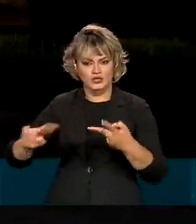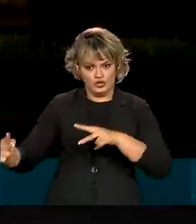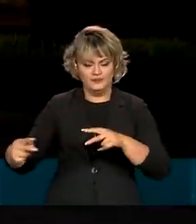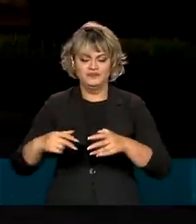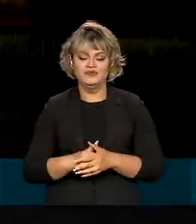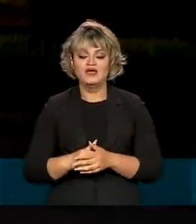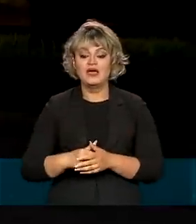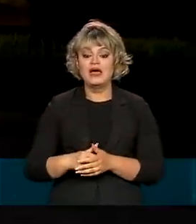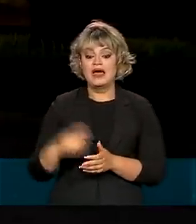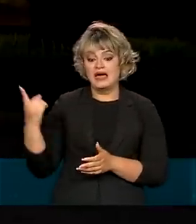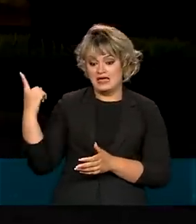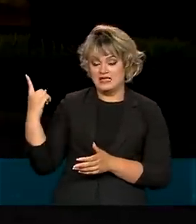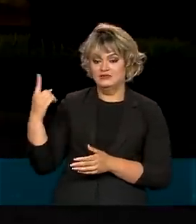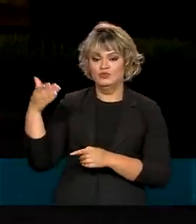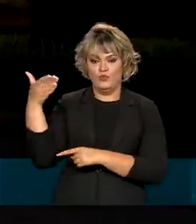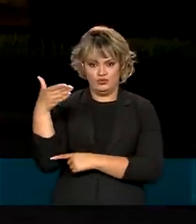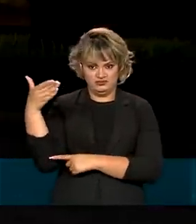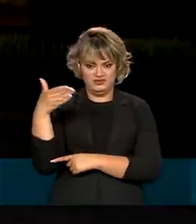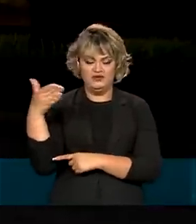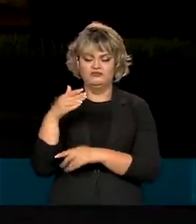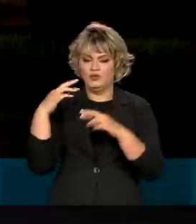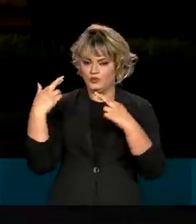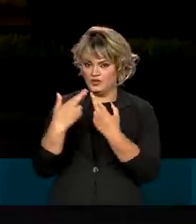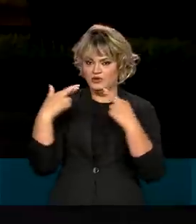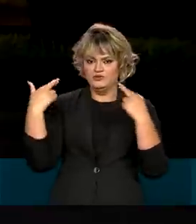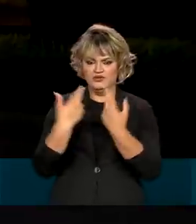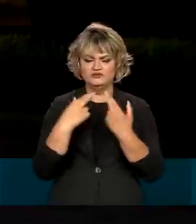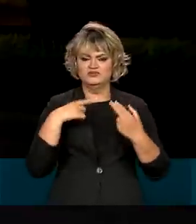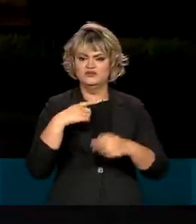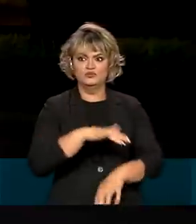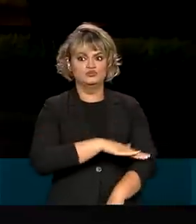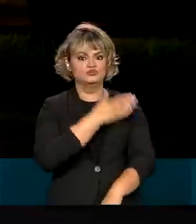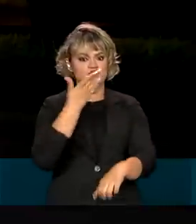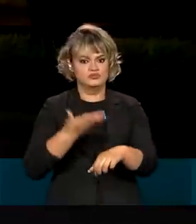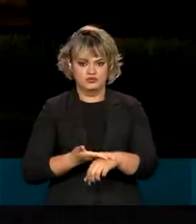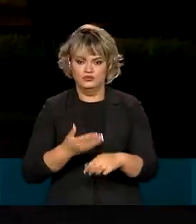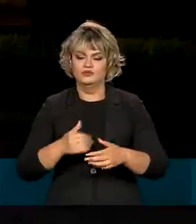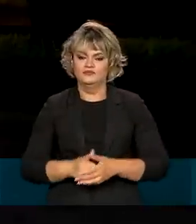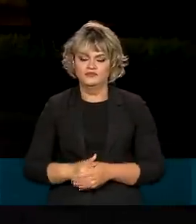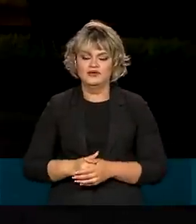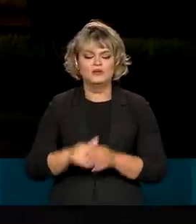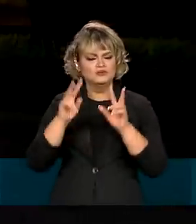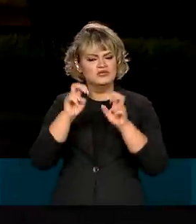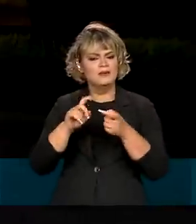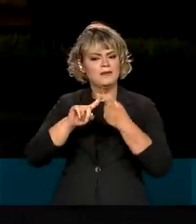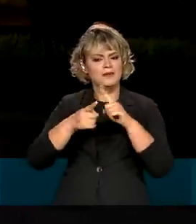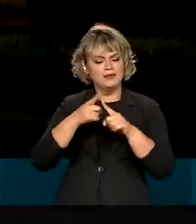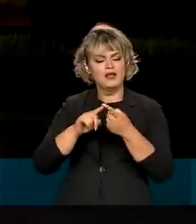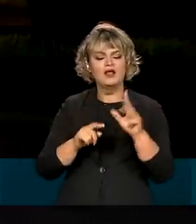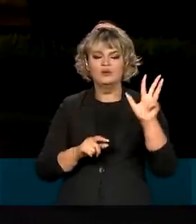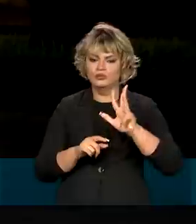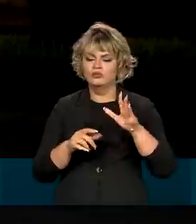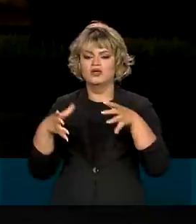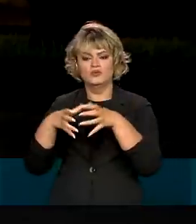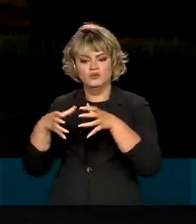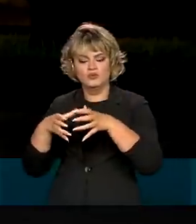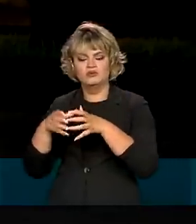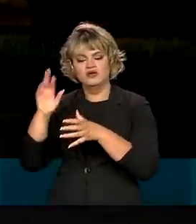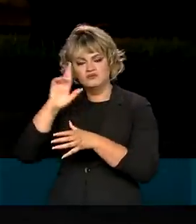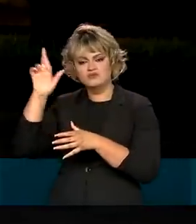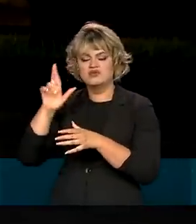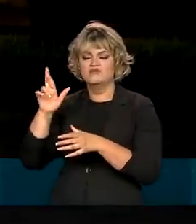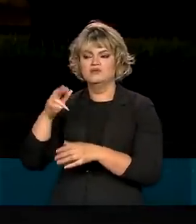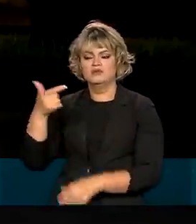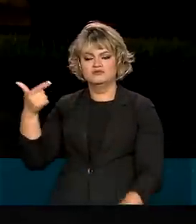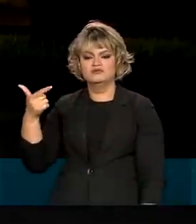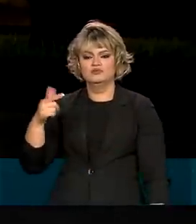reuniões aqui nesse hotel, na Zona Sul de São Paulo, e que duraram praticamente todo dia. Na pauta, Lula e a equipe coordenada pelo vice